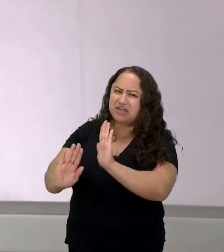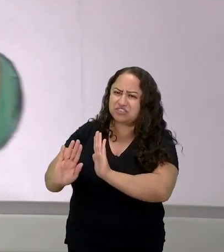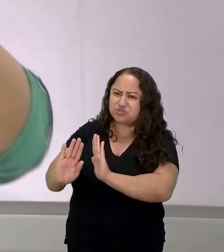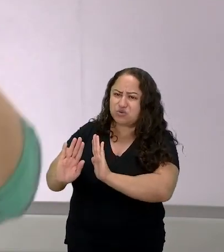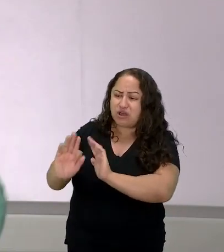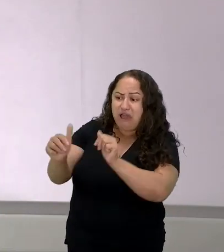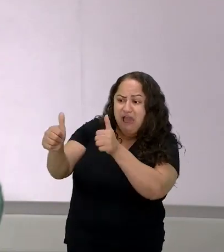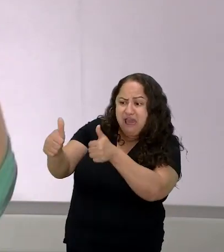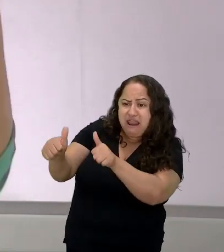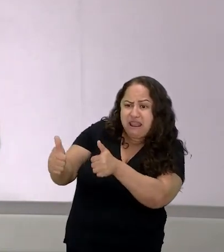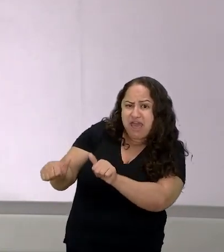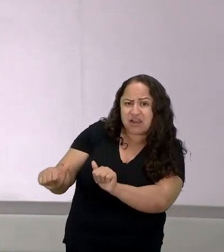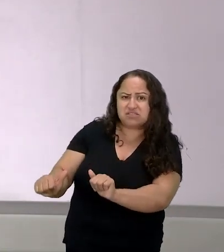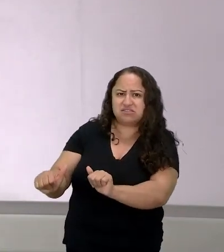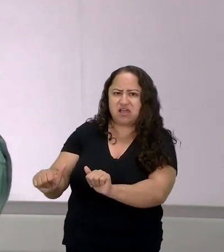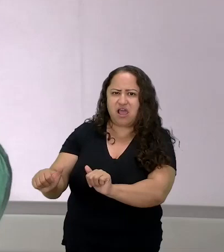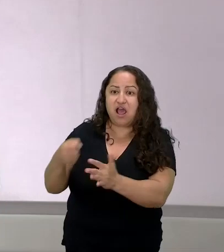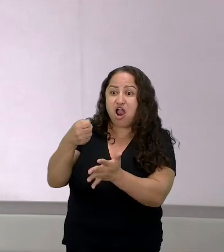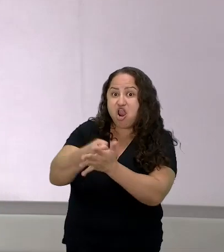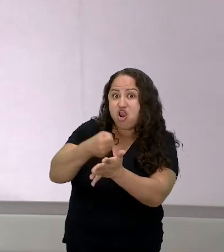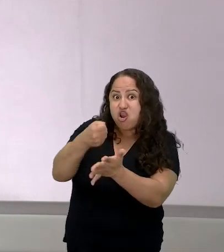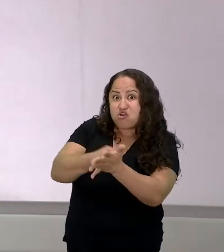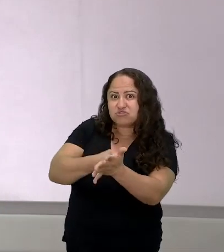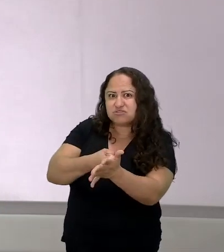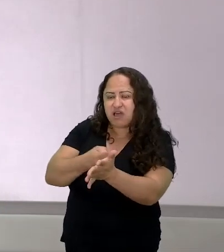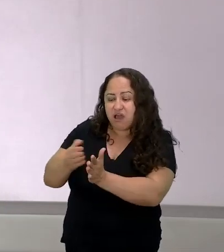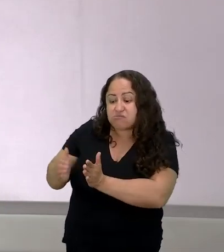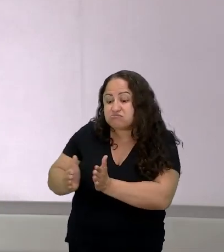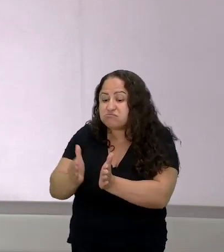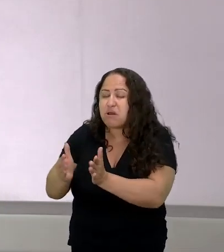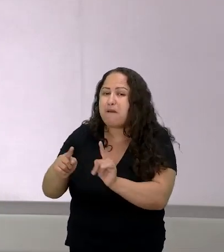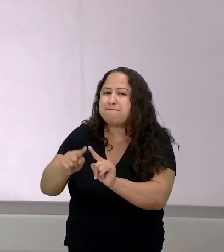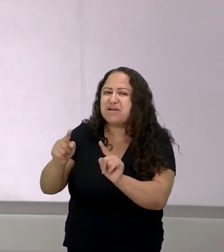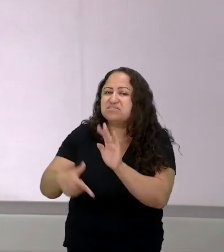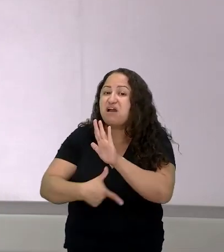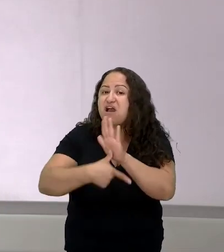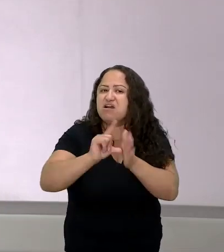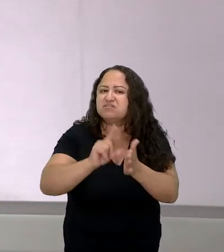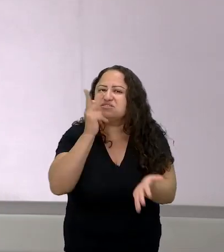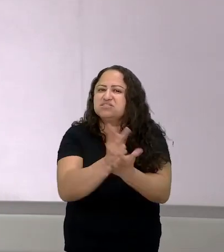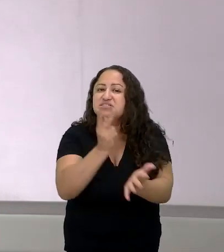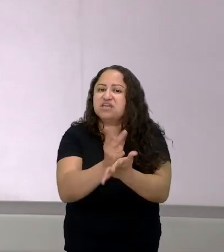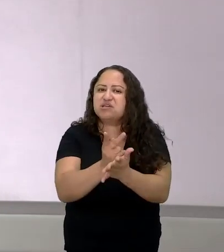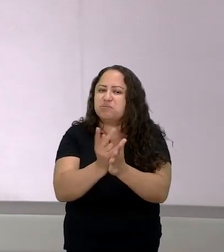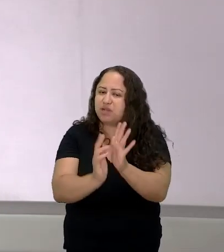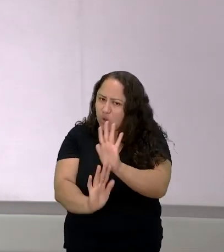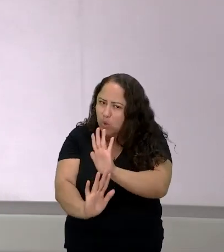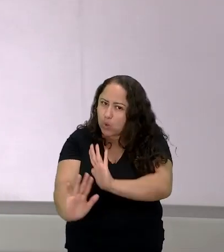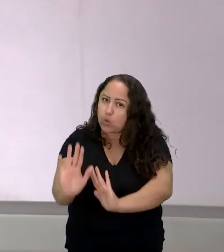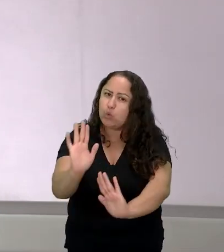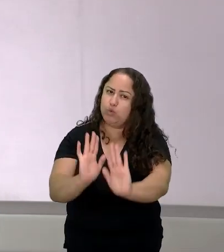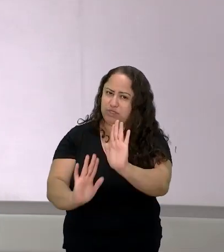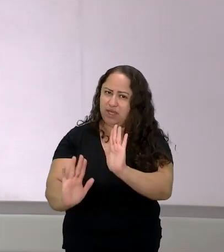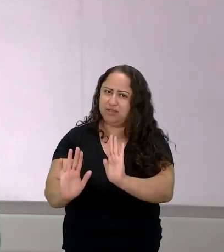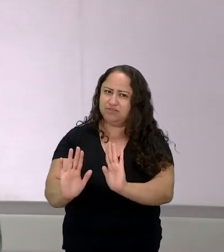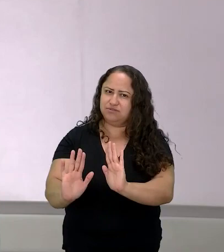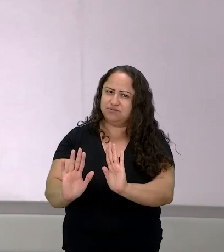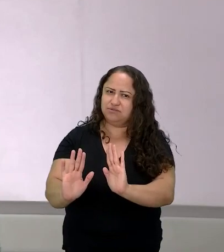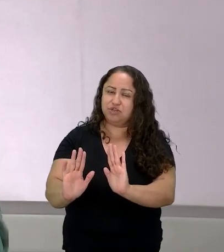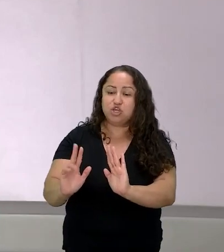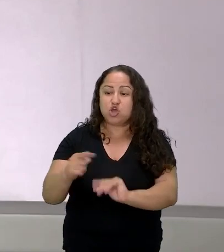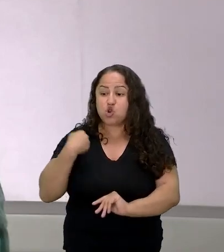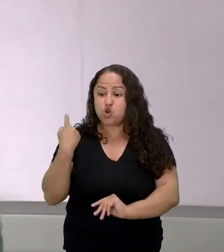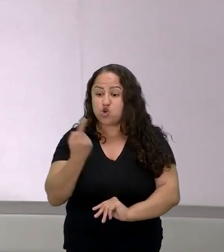na luta mas de analisar de ter um certo cuidado e quando a gente também pensa no eu eu